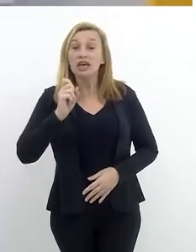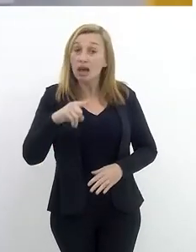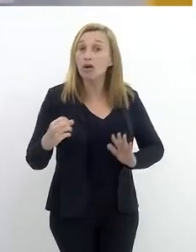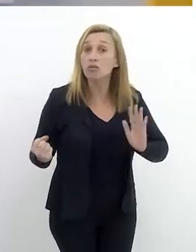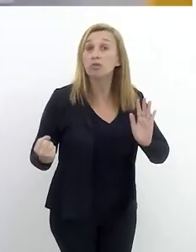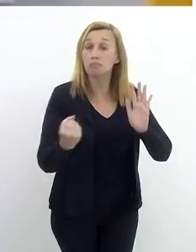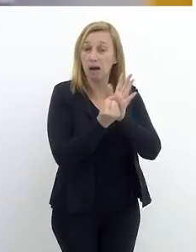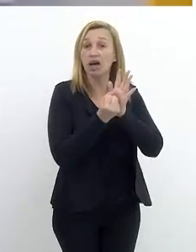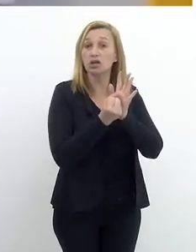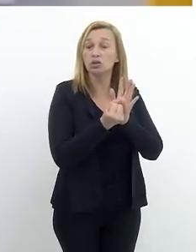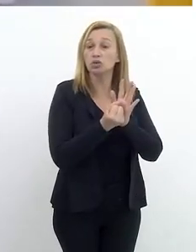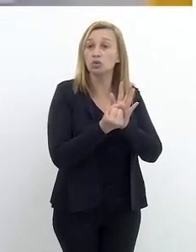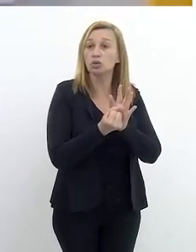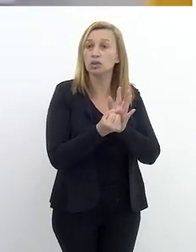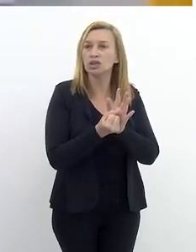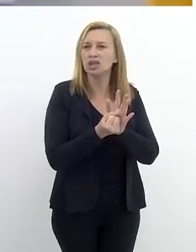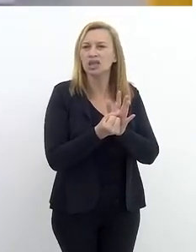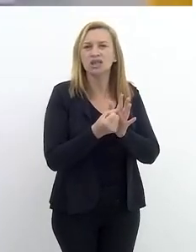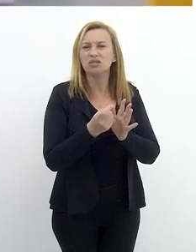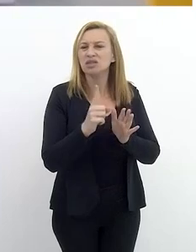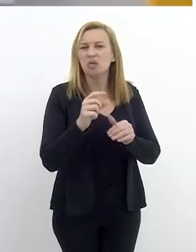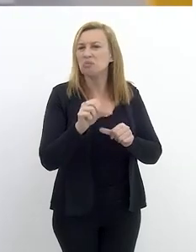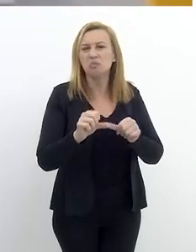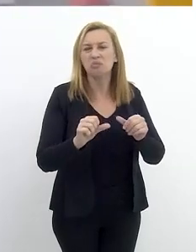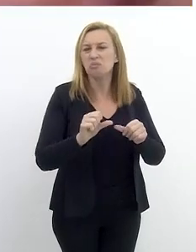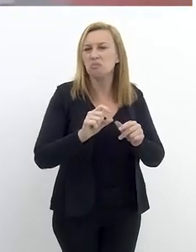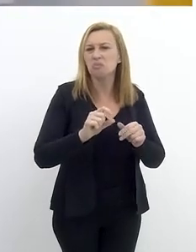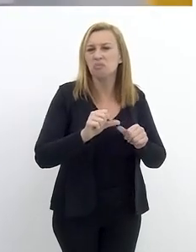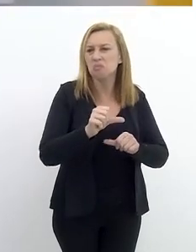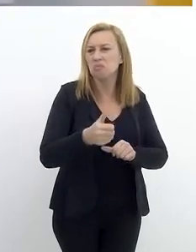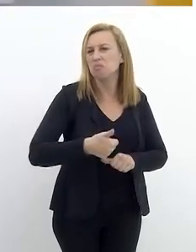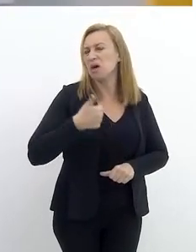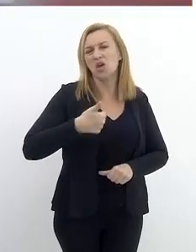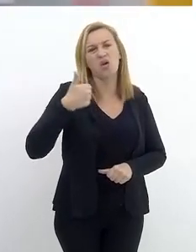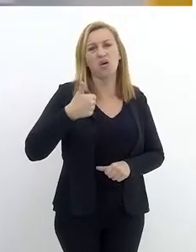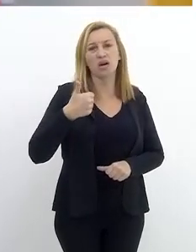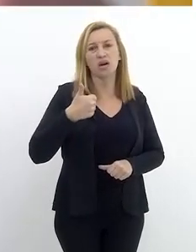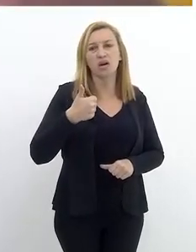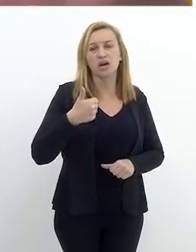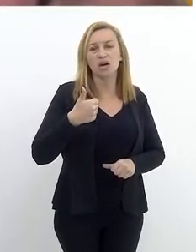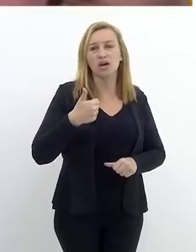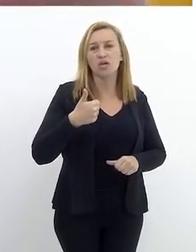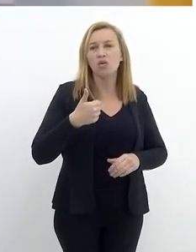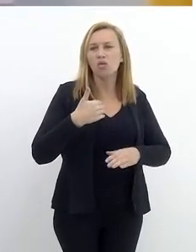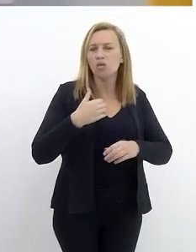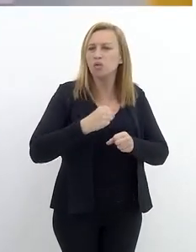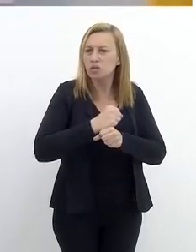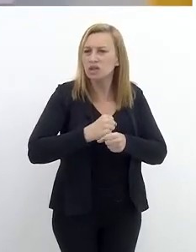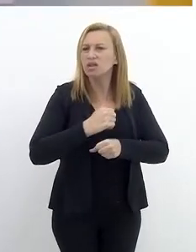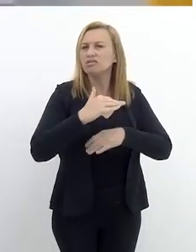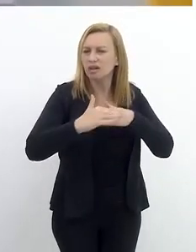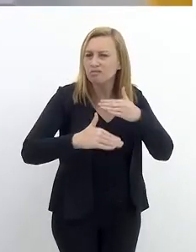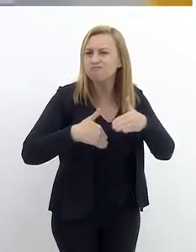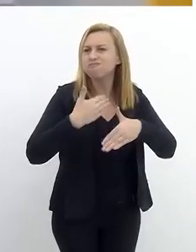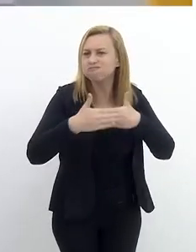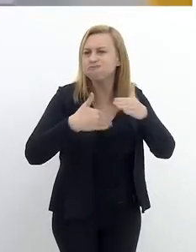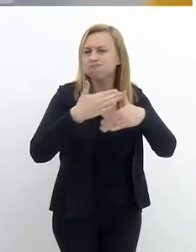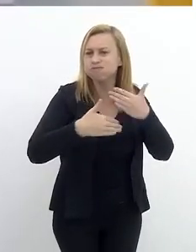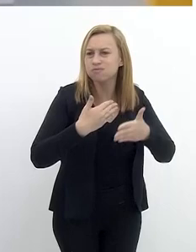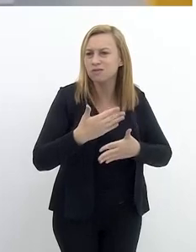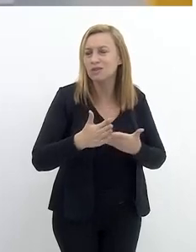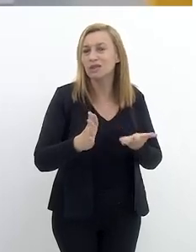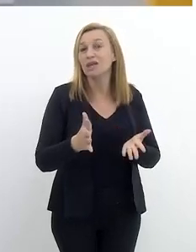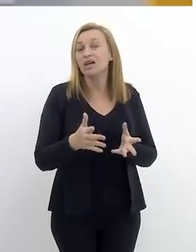E é um impacto que não vai melhorando com o passar do tempo. Porque, com o passar do tempo, no desaparecimento,